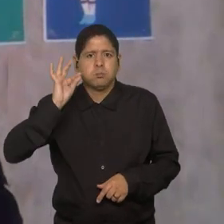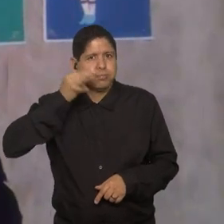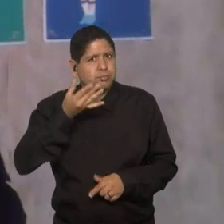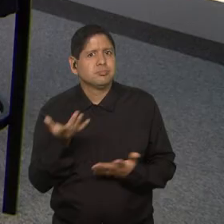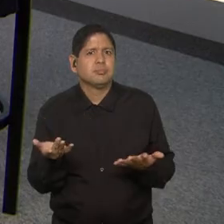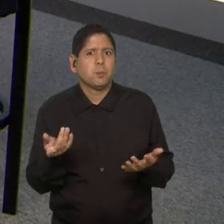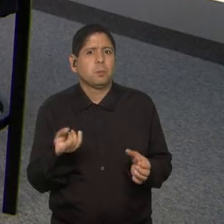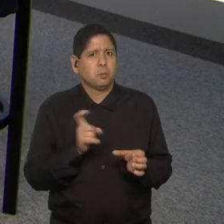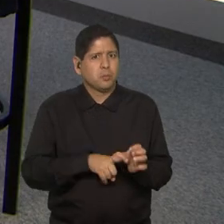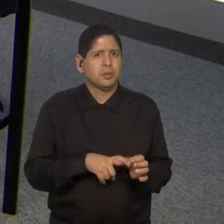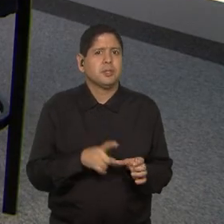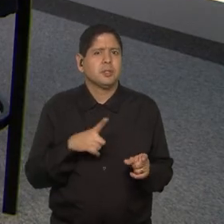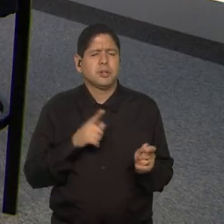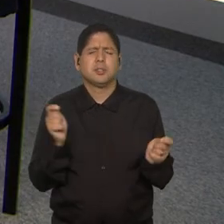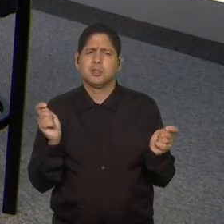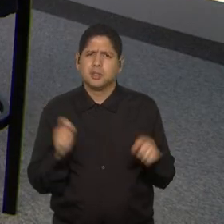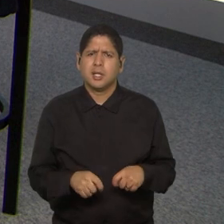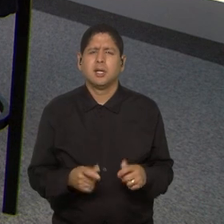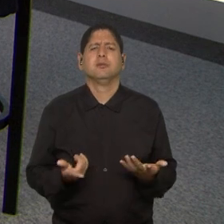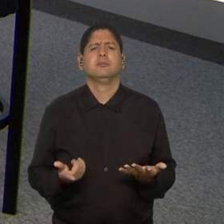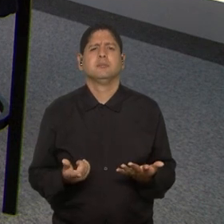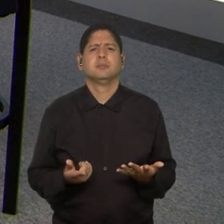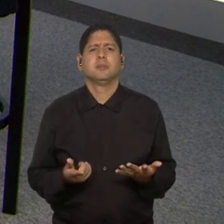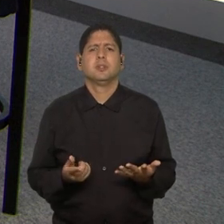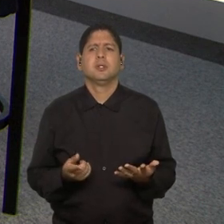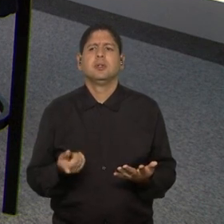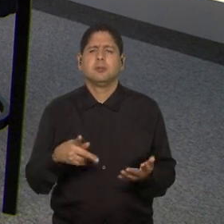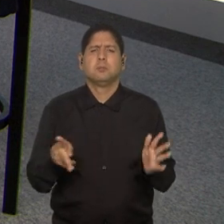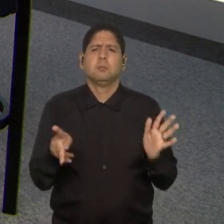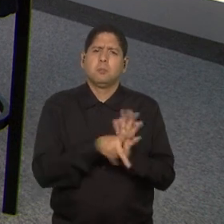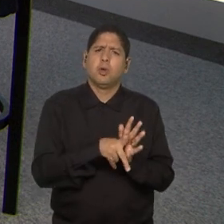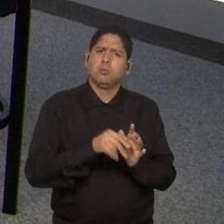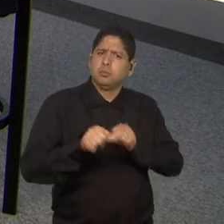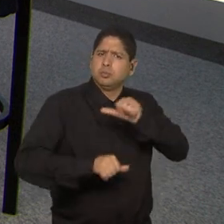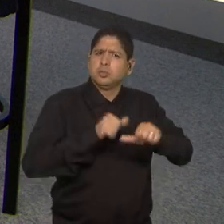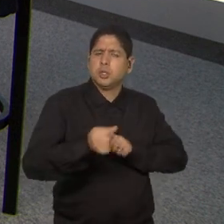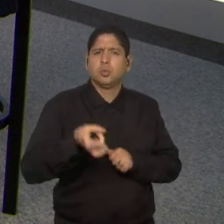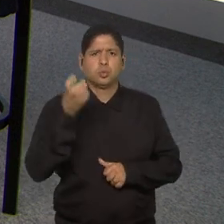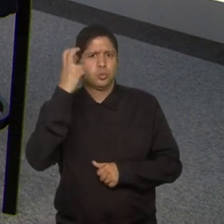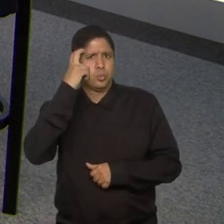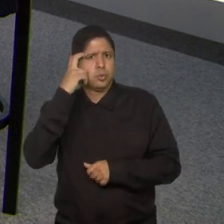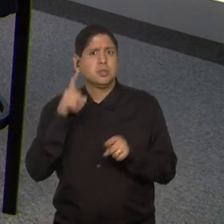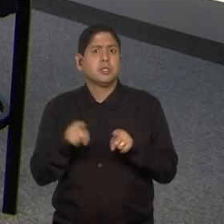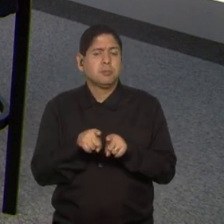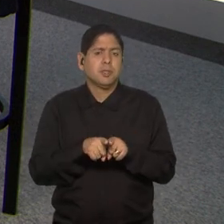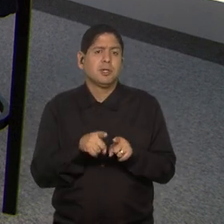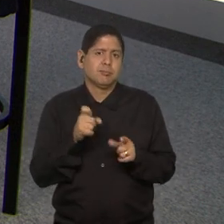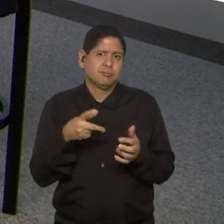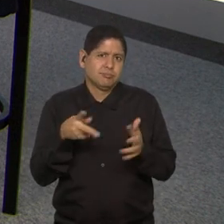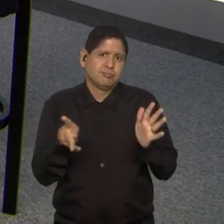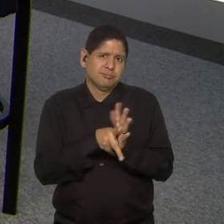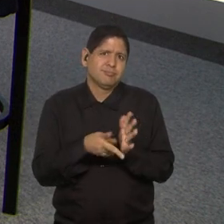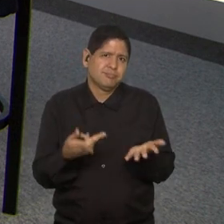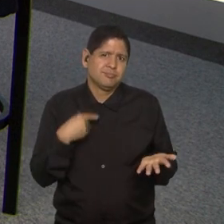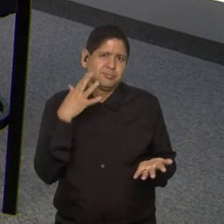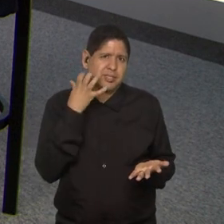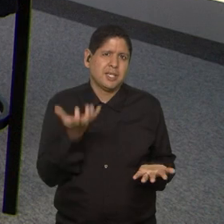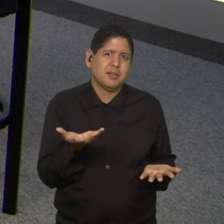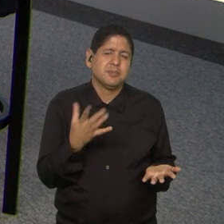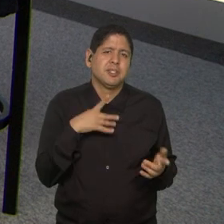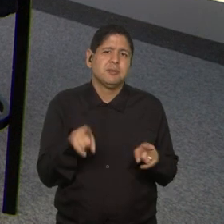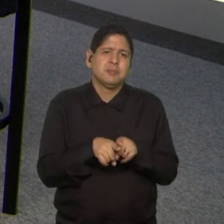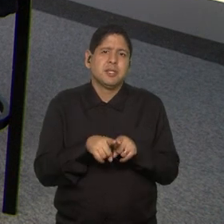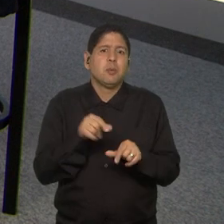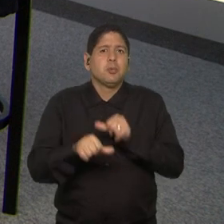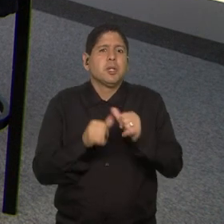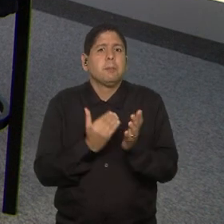prejuízo. É viável, é possível. Faz parte de uma mudança de cultura, faz parte, enfim, de mudanças